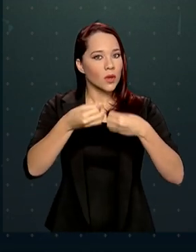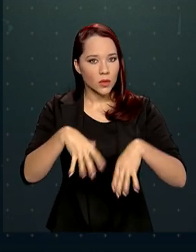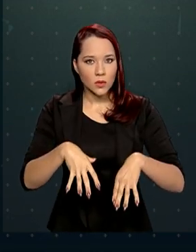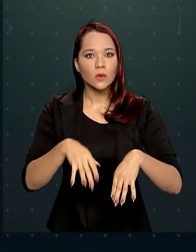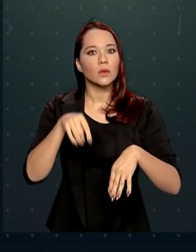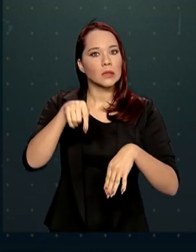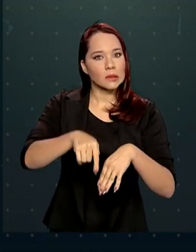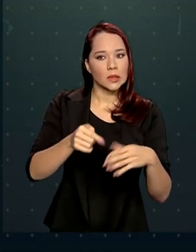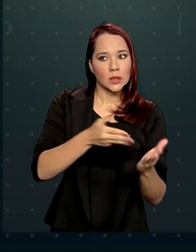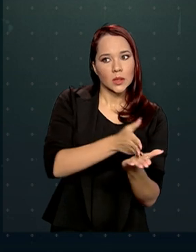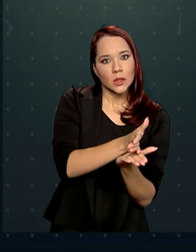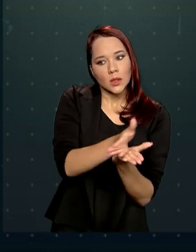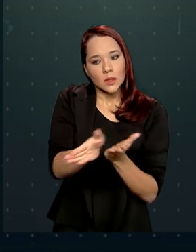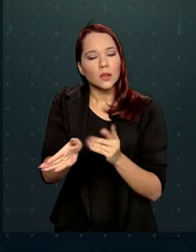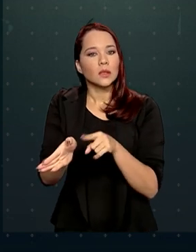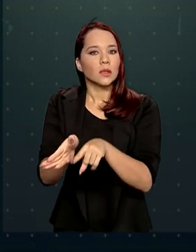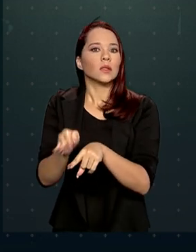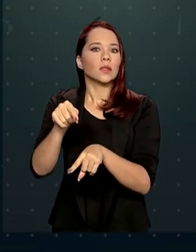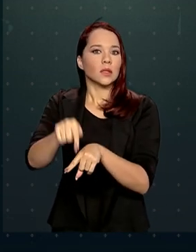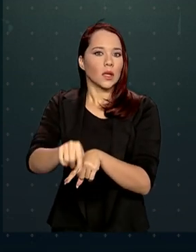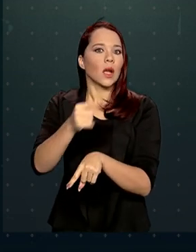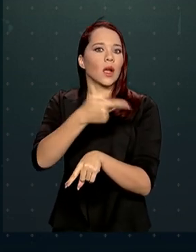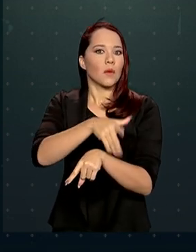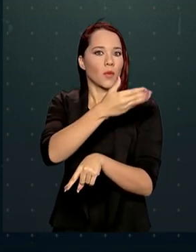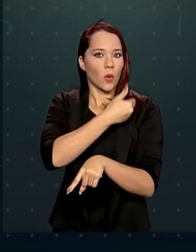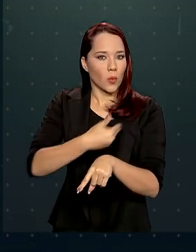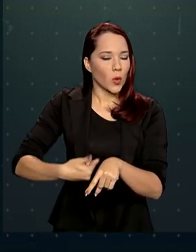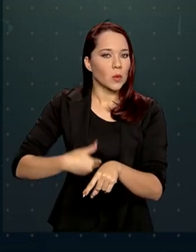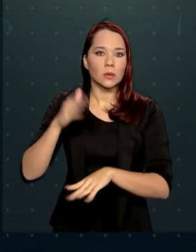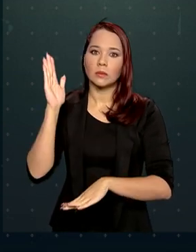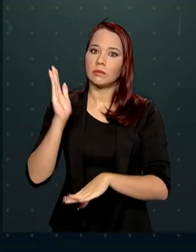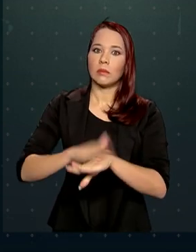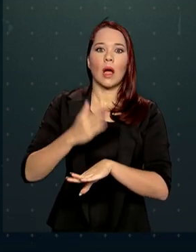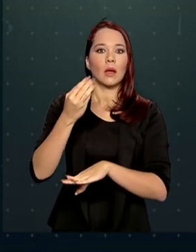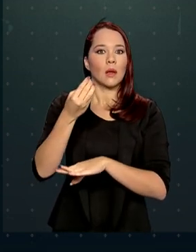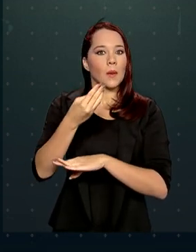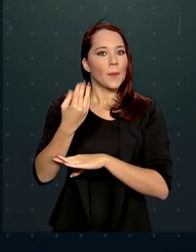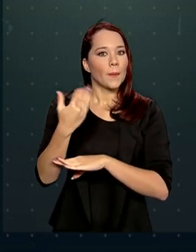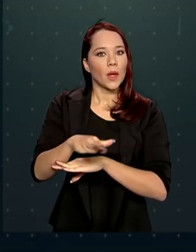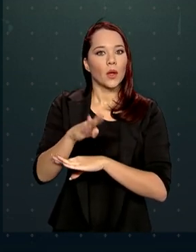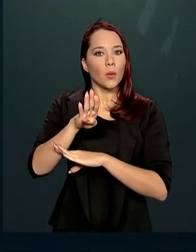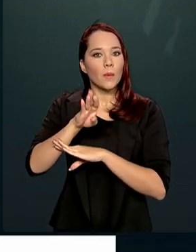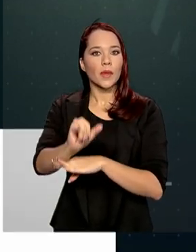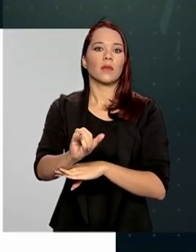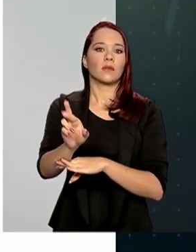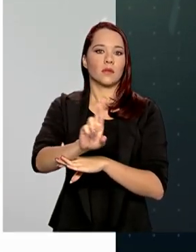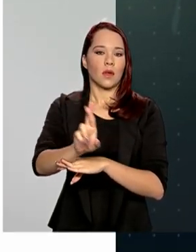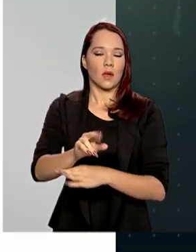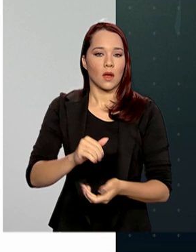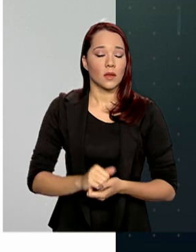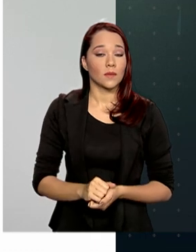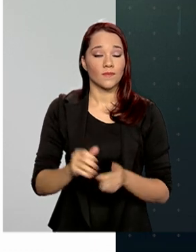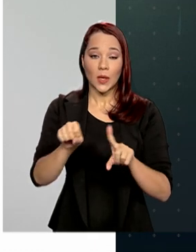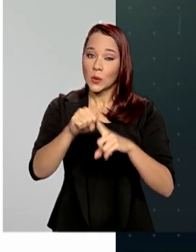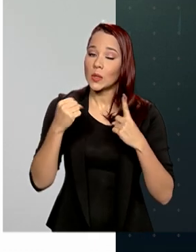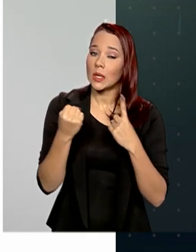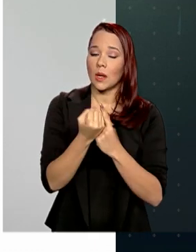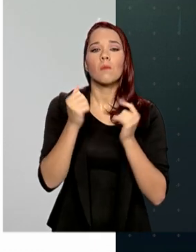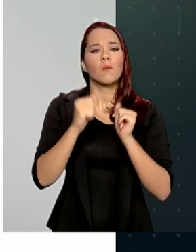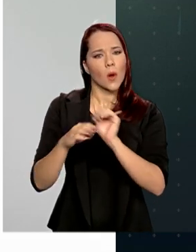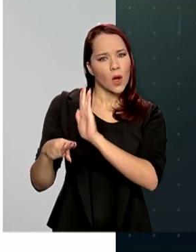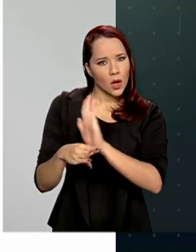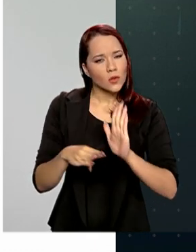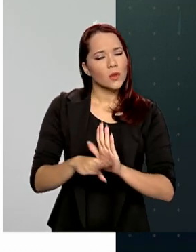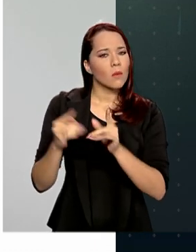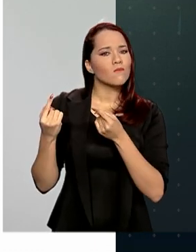que esses desvios causaram aos cofres públicos superaram meio bilhão de reais. E a sociedade pode ajudar